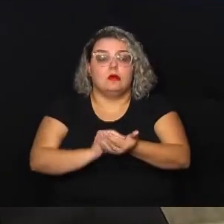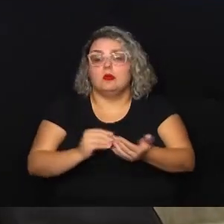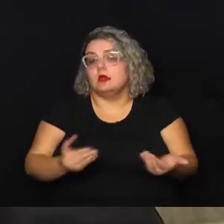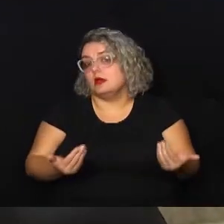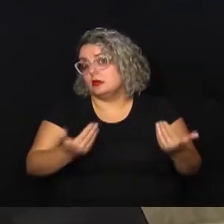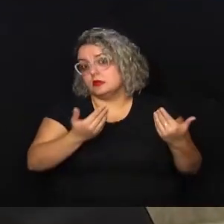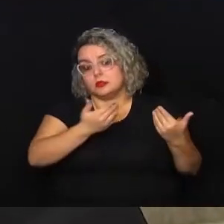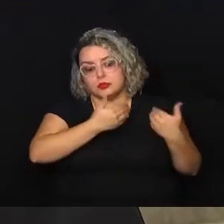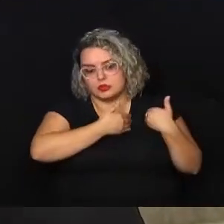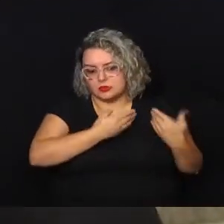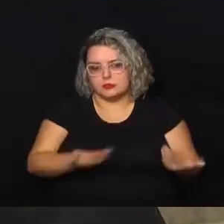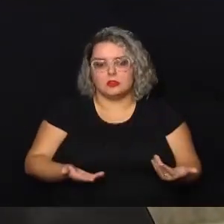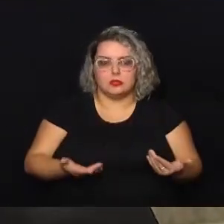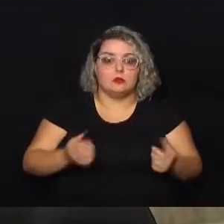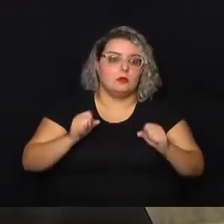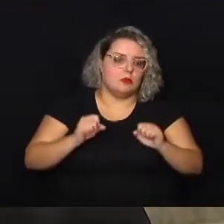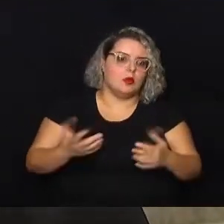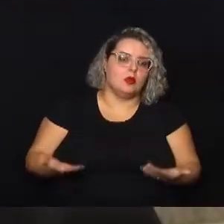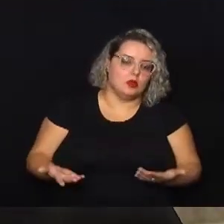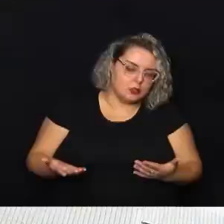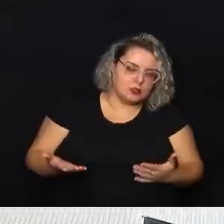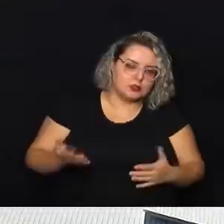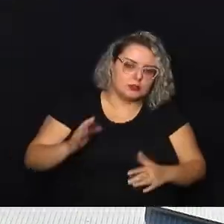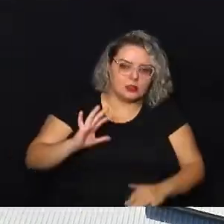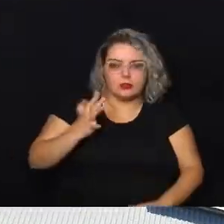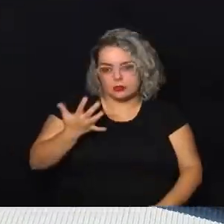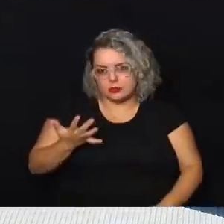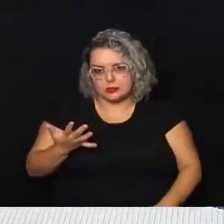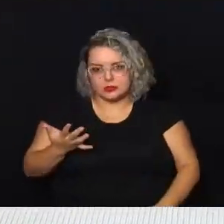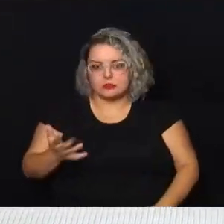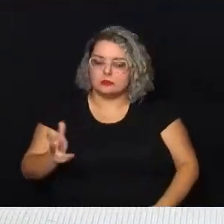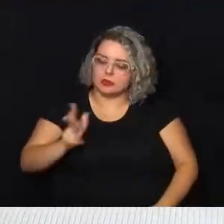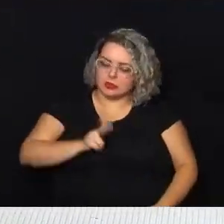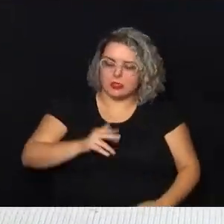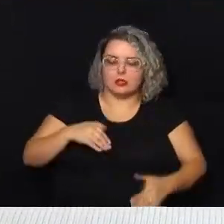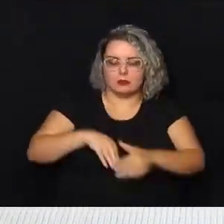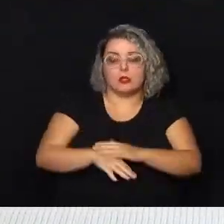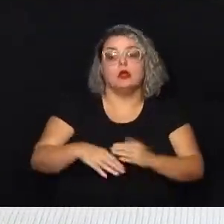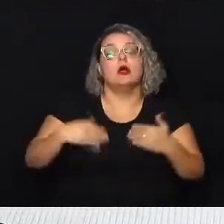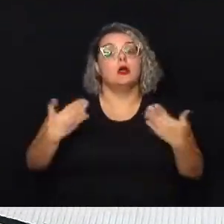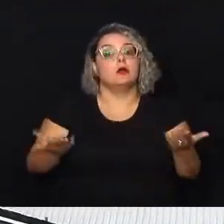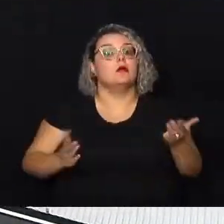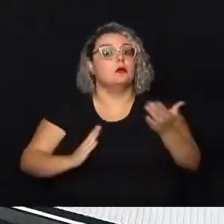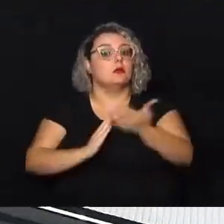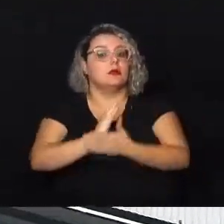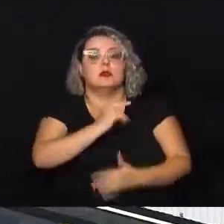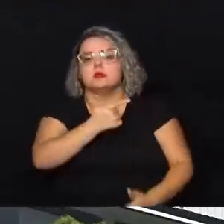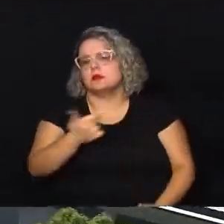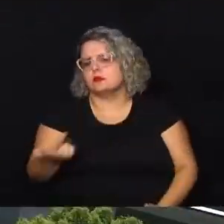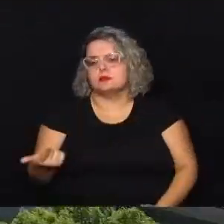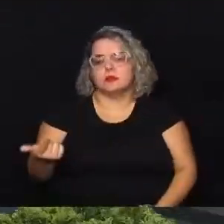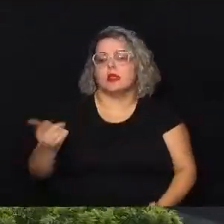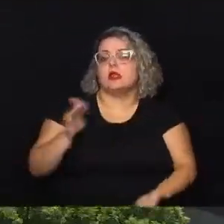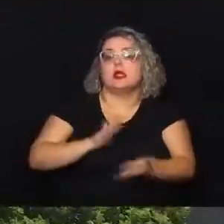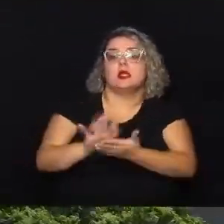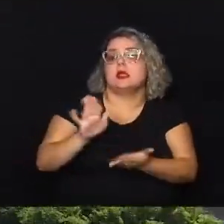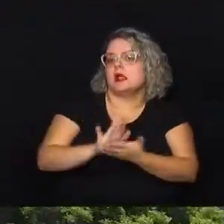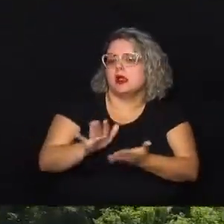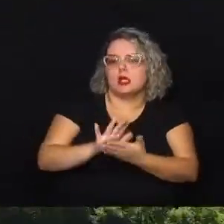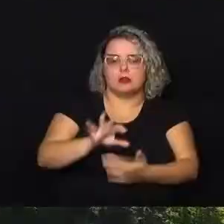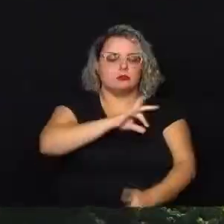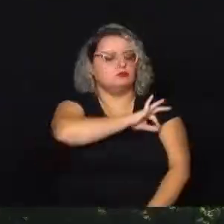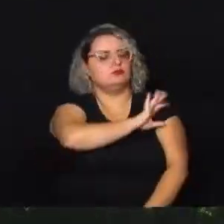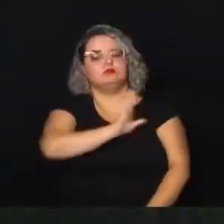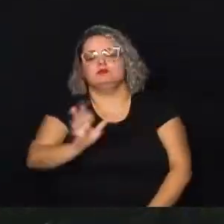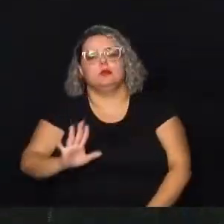irresponsável que ele possa ter cometido O parlamentar ressaltou que com a aprovação não trará ônus